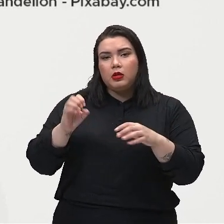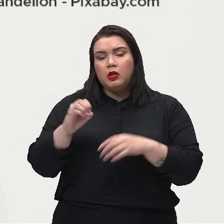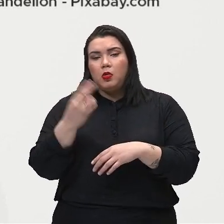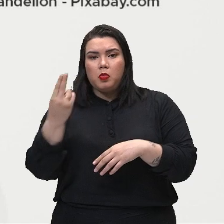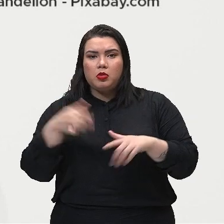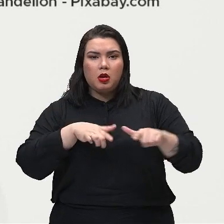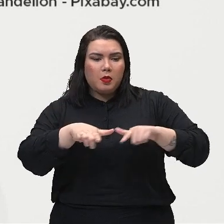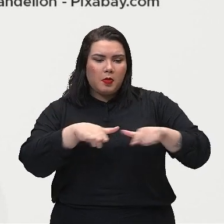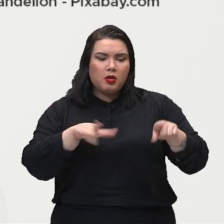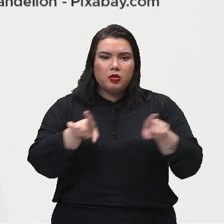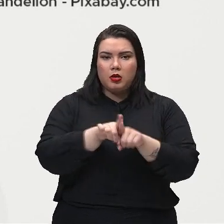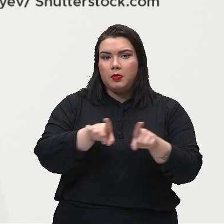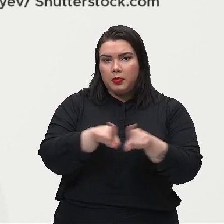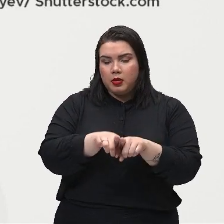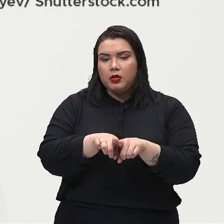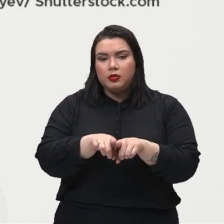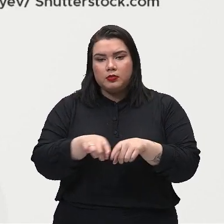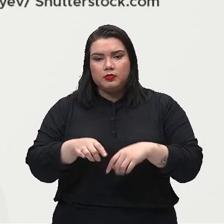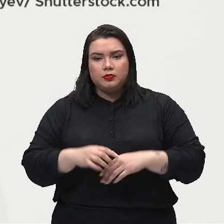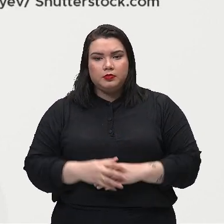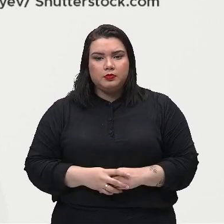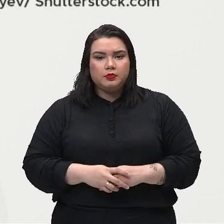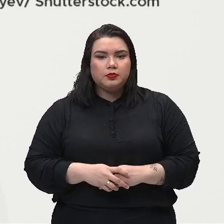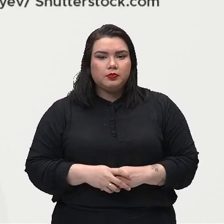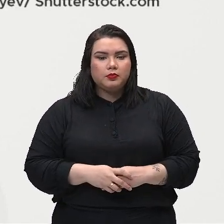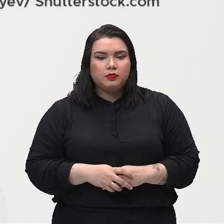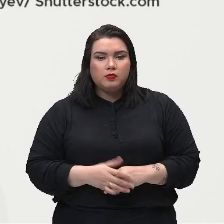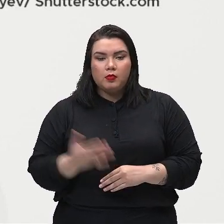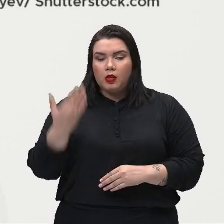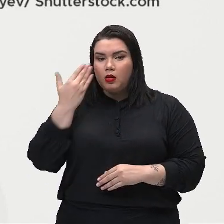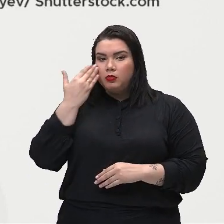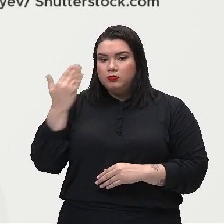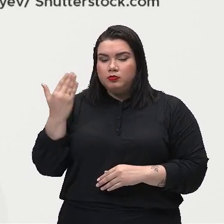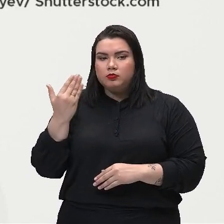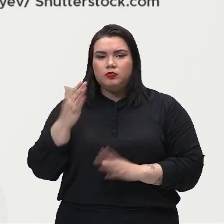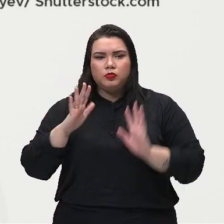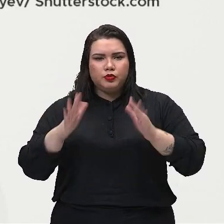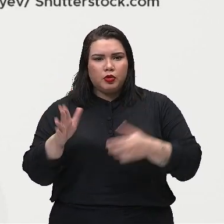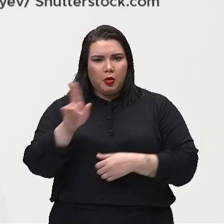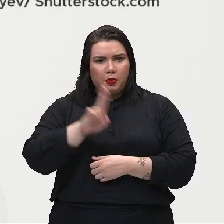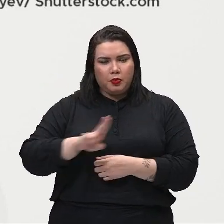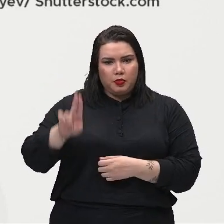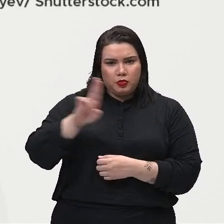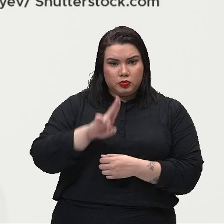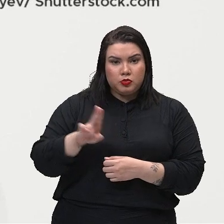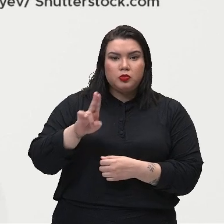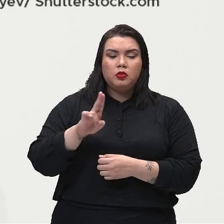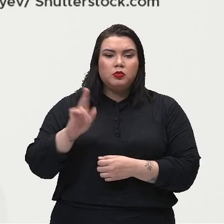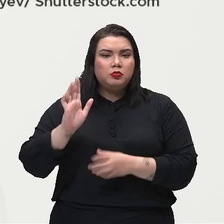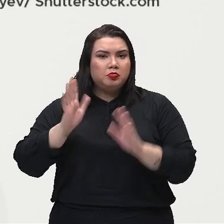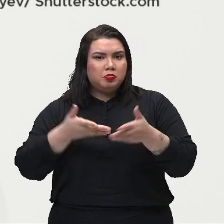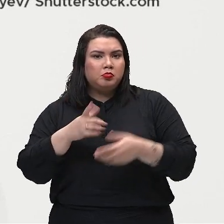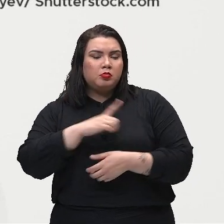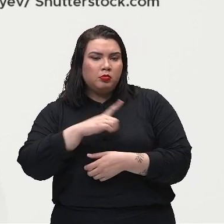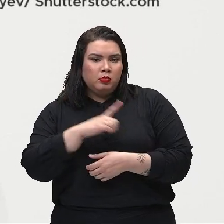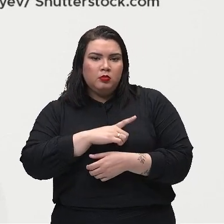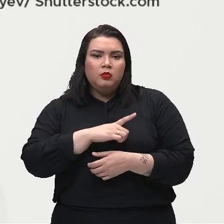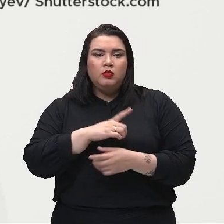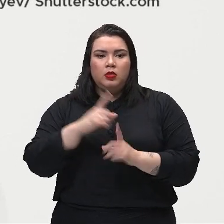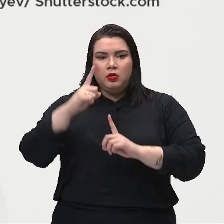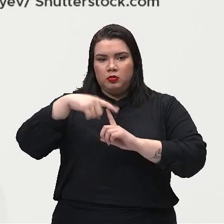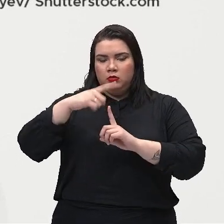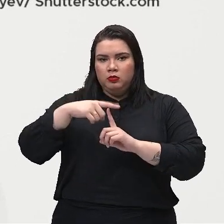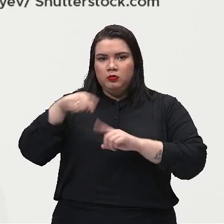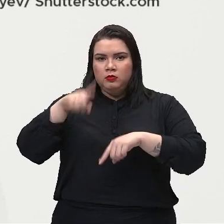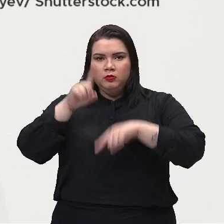Ou também no trabalho. Veja aí, você já usou ou usa algum tipo de máquina